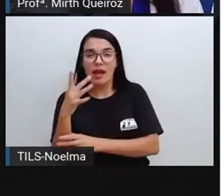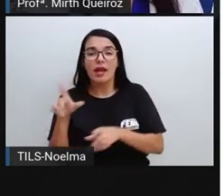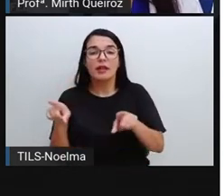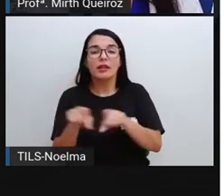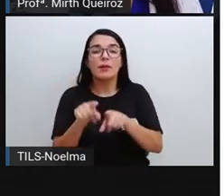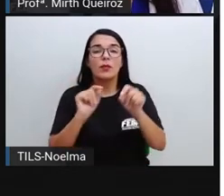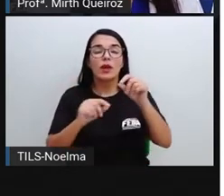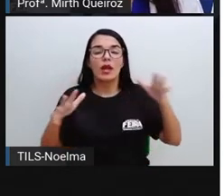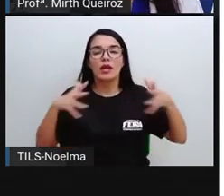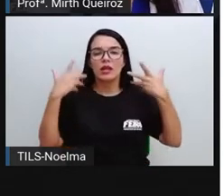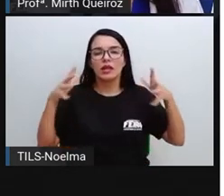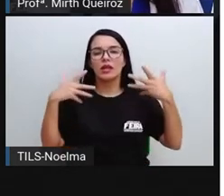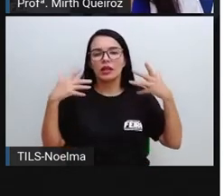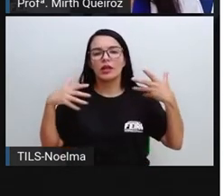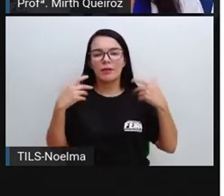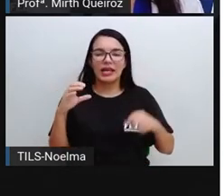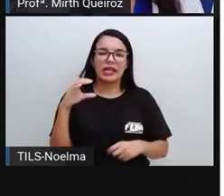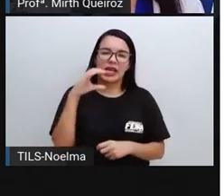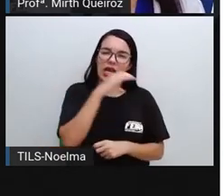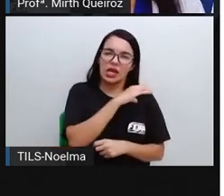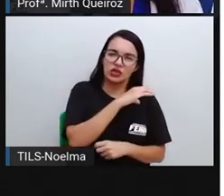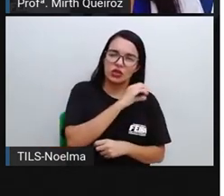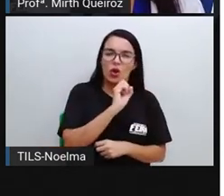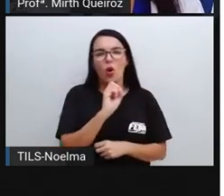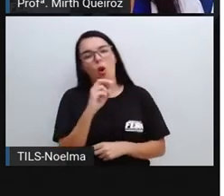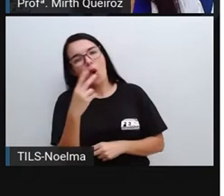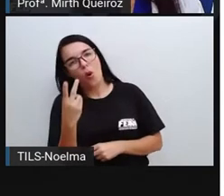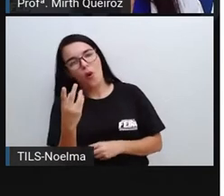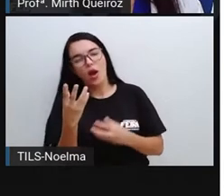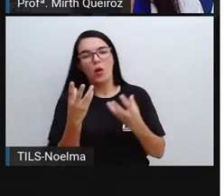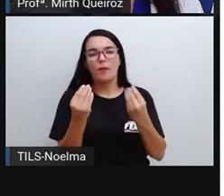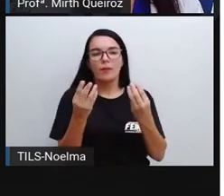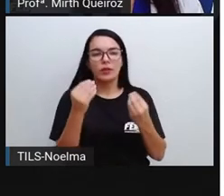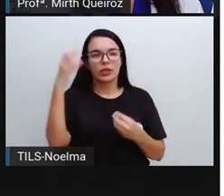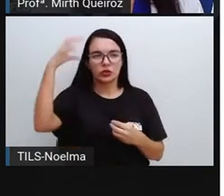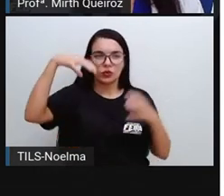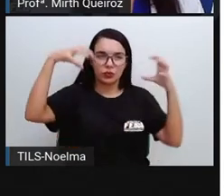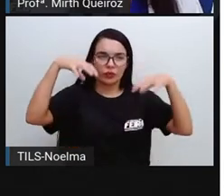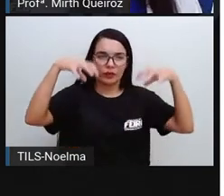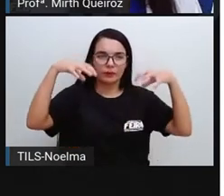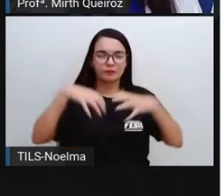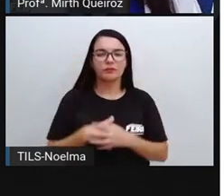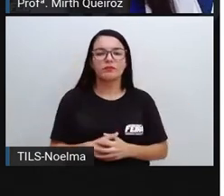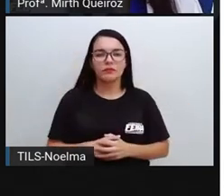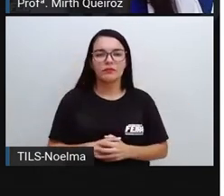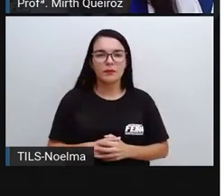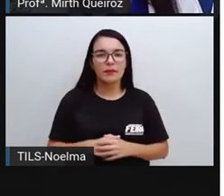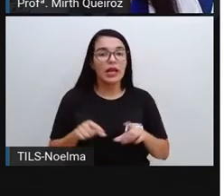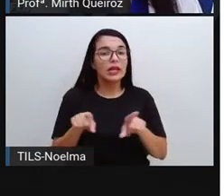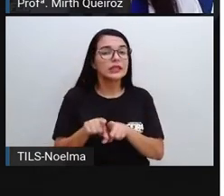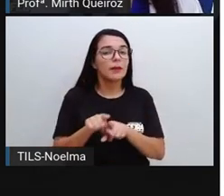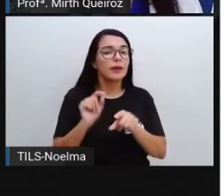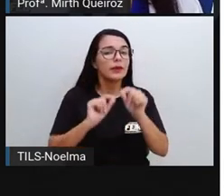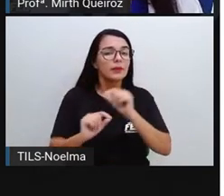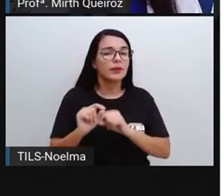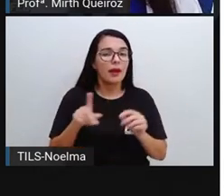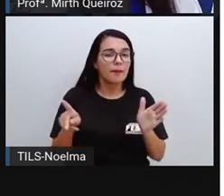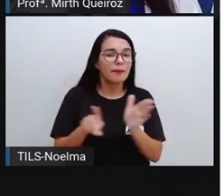né? Mais secos, vamos dizer assim. O relevo também, né?